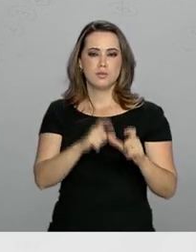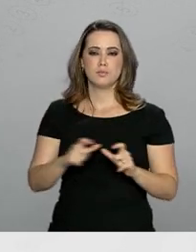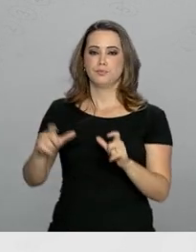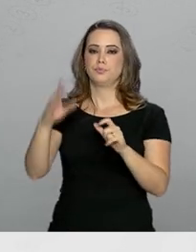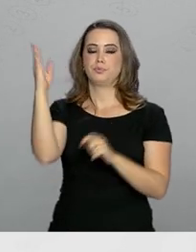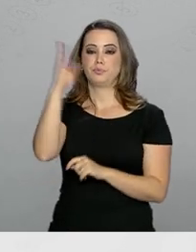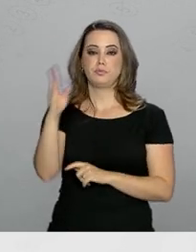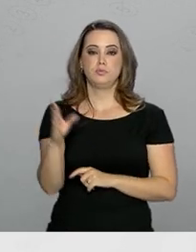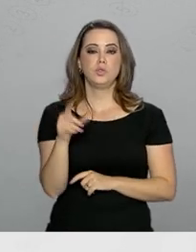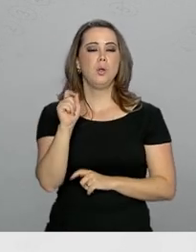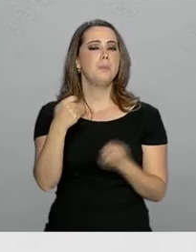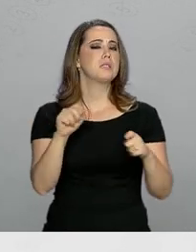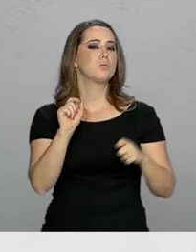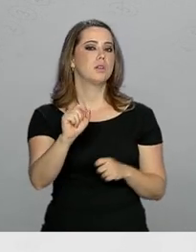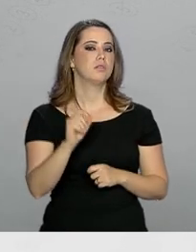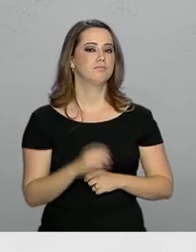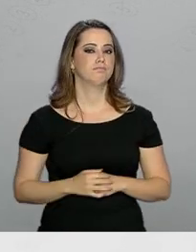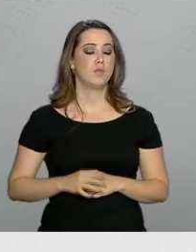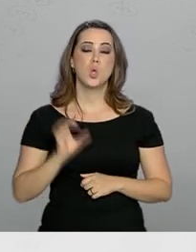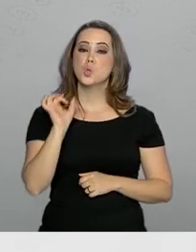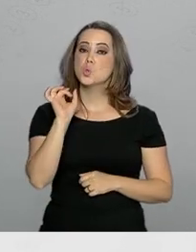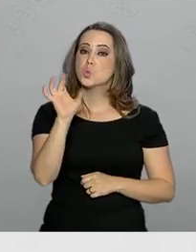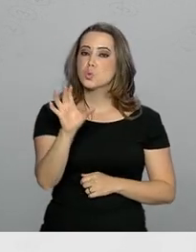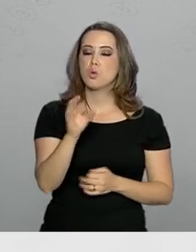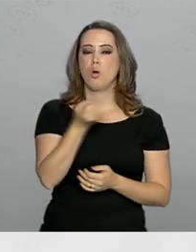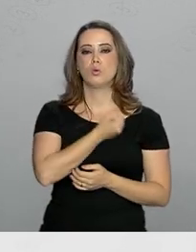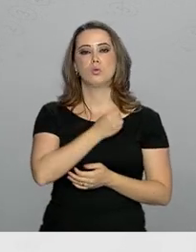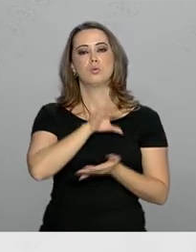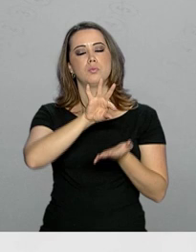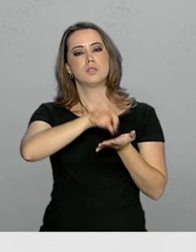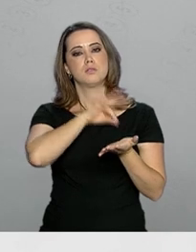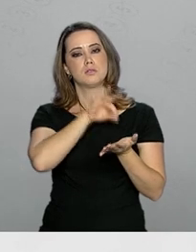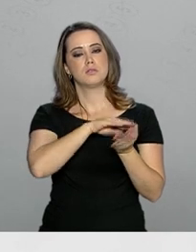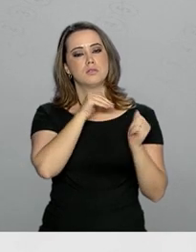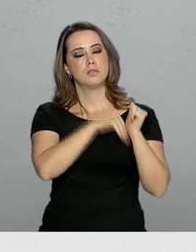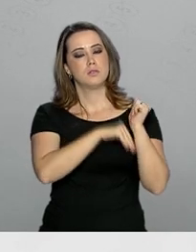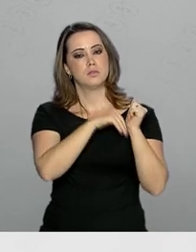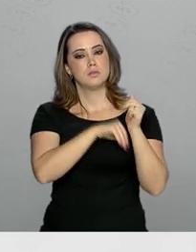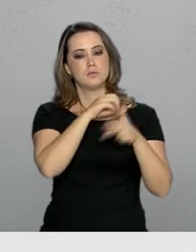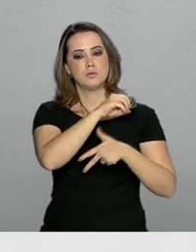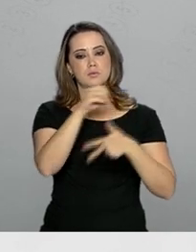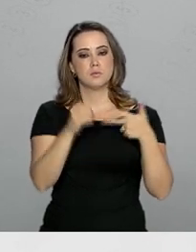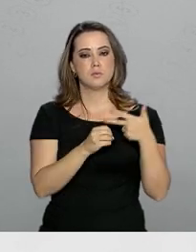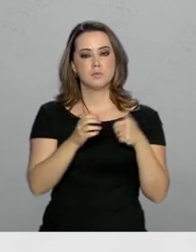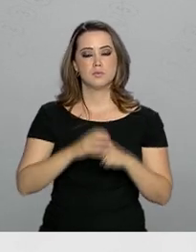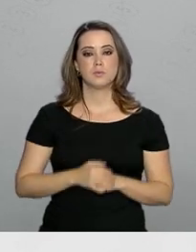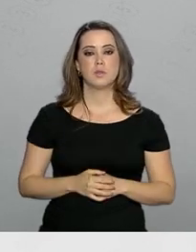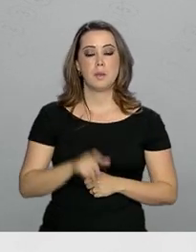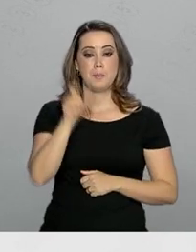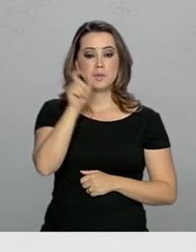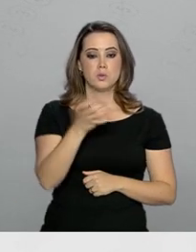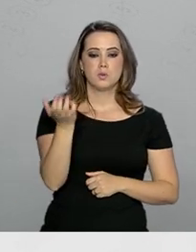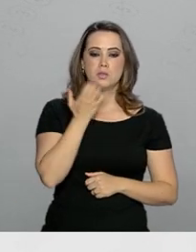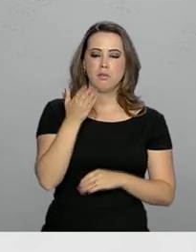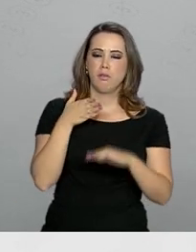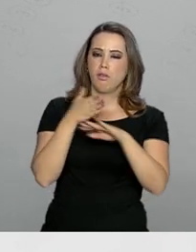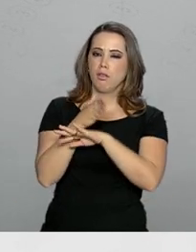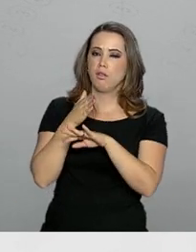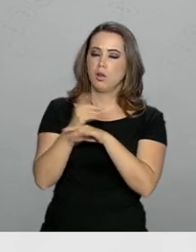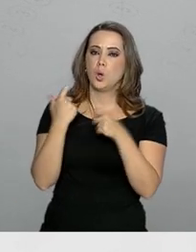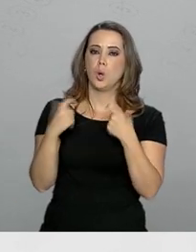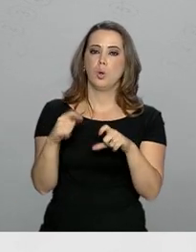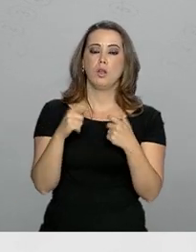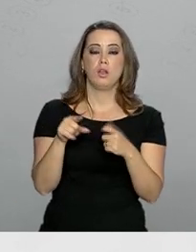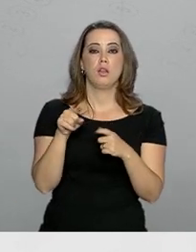SISU, é preciso apenas o número de inscrição e senha cadastrados no Enem de 2018. E quem pretende garantir um